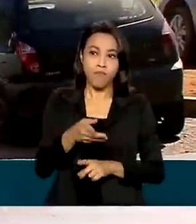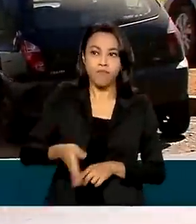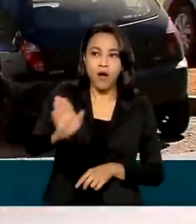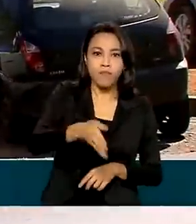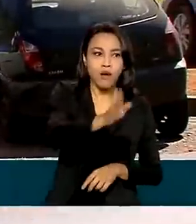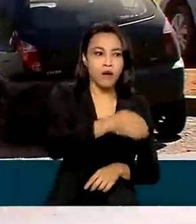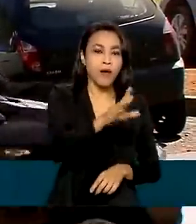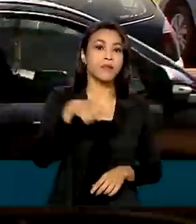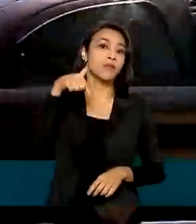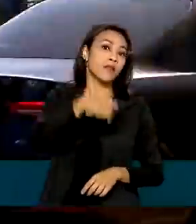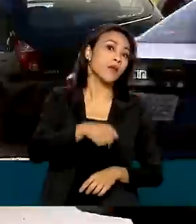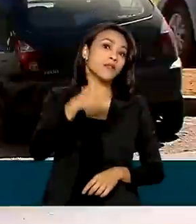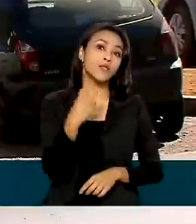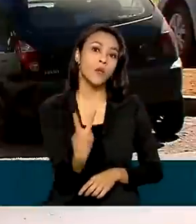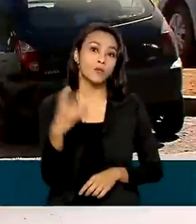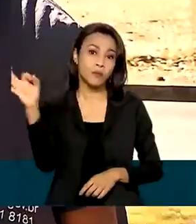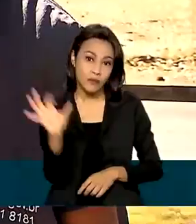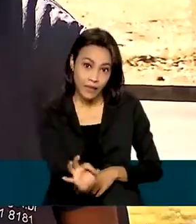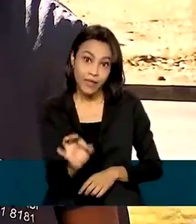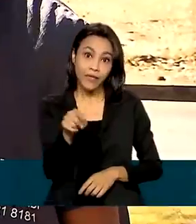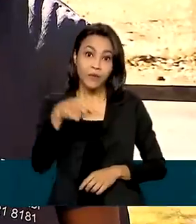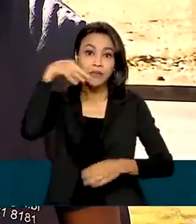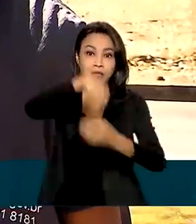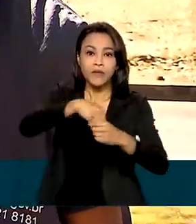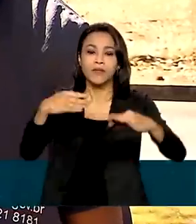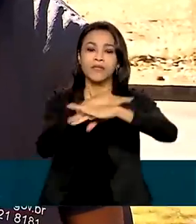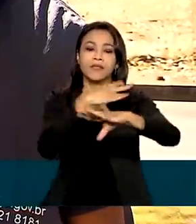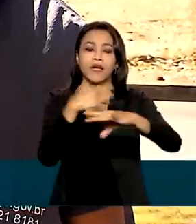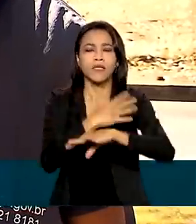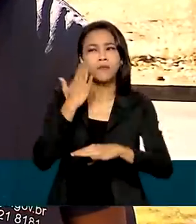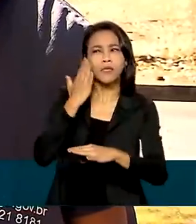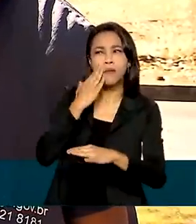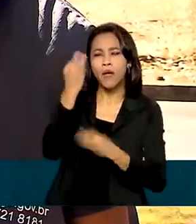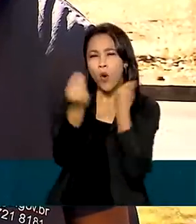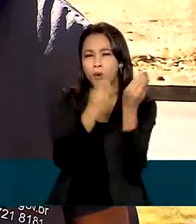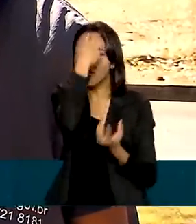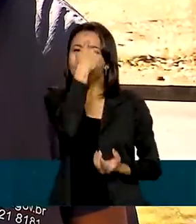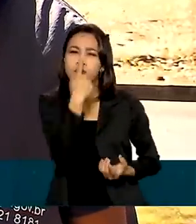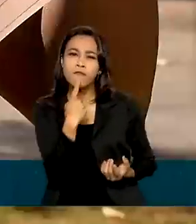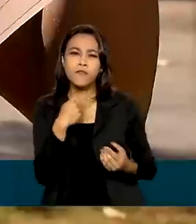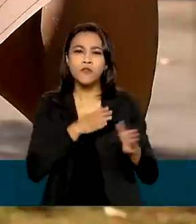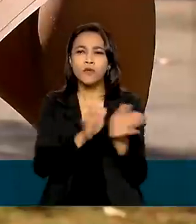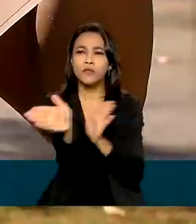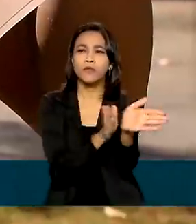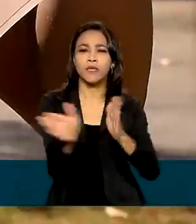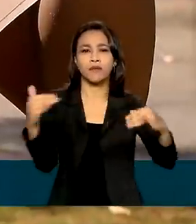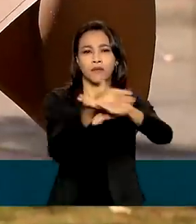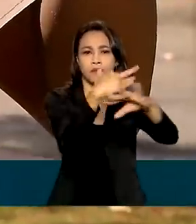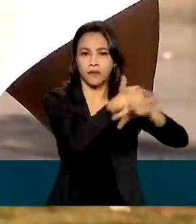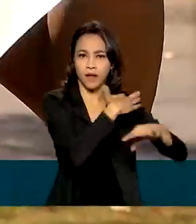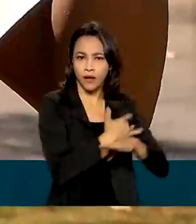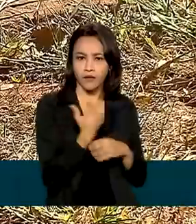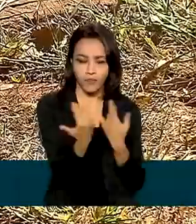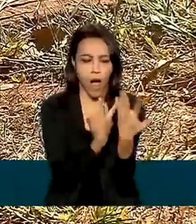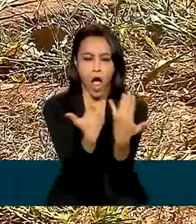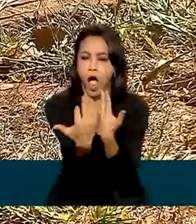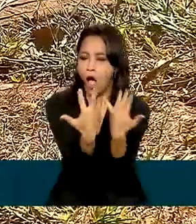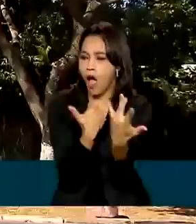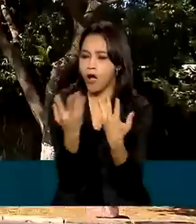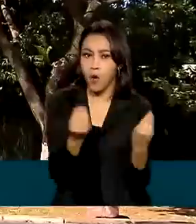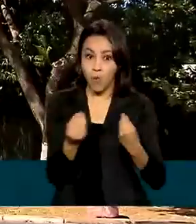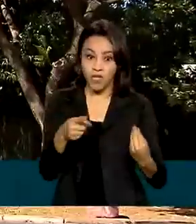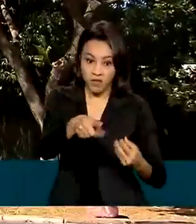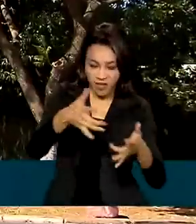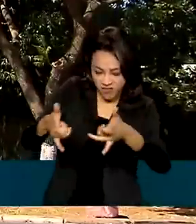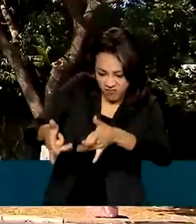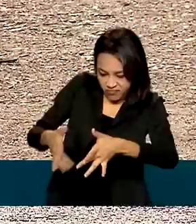da área pública dentro das cidades e traçar um panorama da mobilidade urbana. Além de verificar a situação de bueiros,